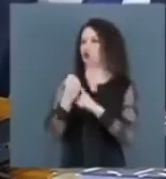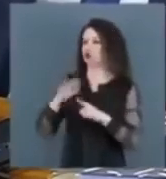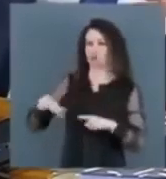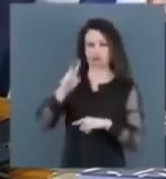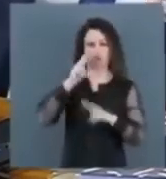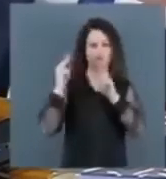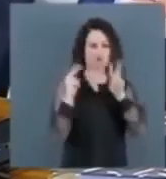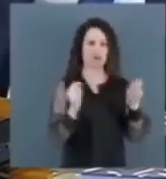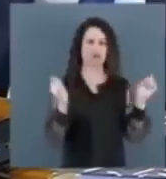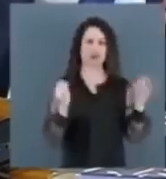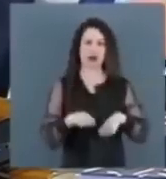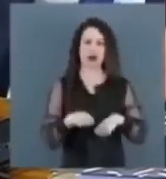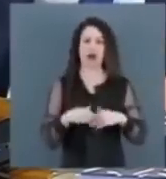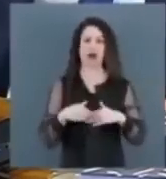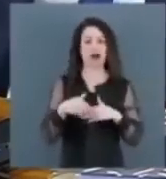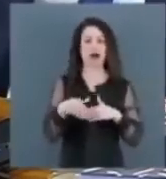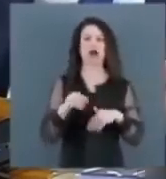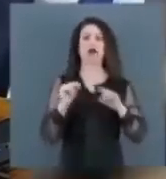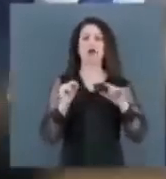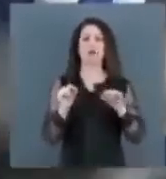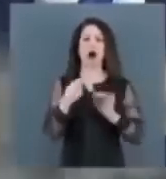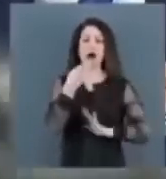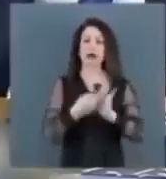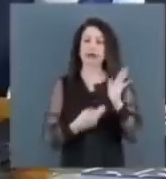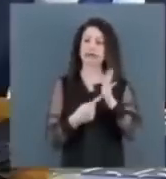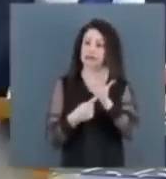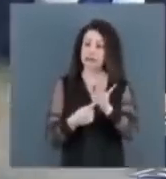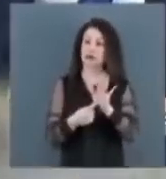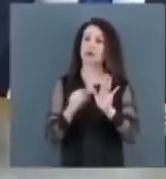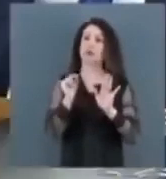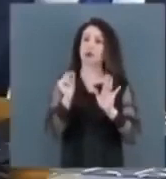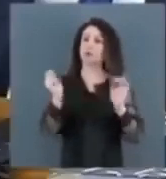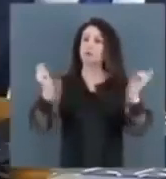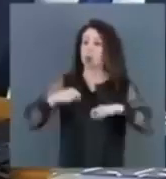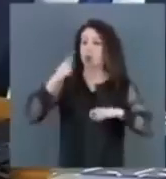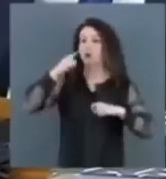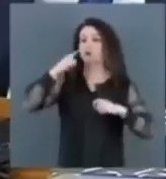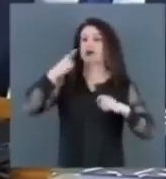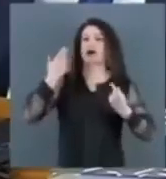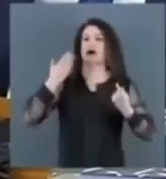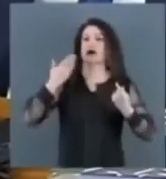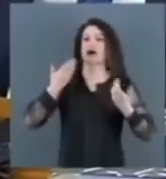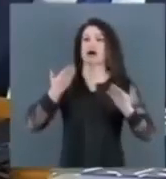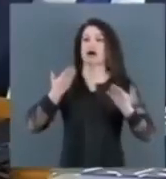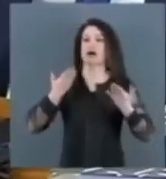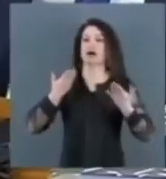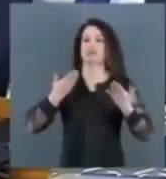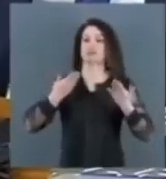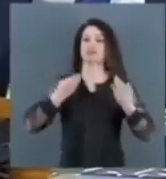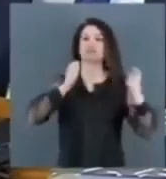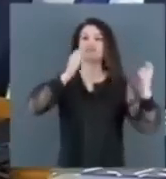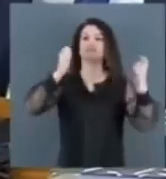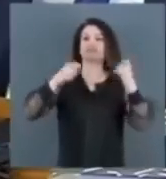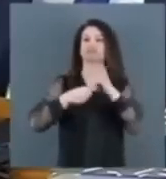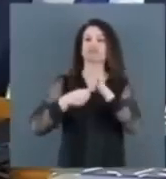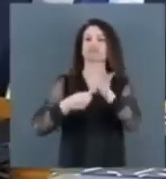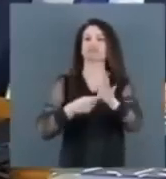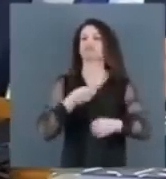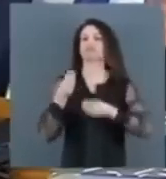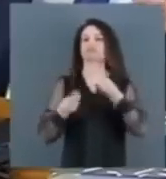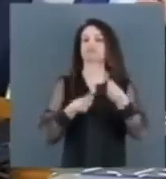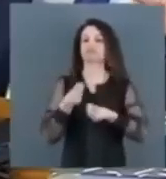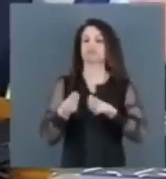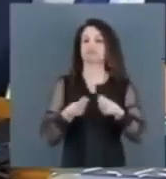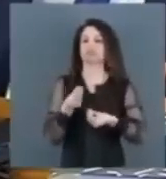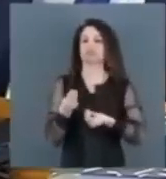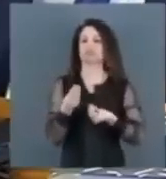em momento algum, relatório cita a possibilidade de uma manifestação pacífica. pelo contrário, ela é super